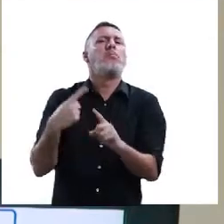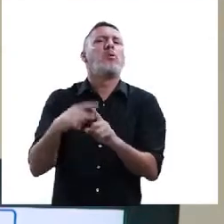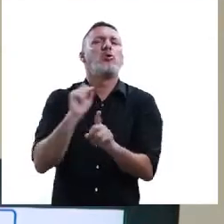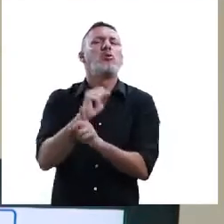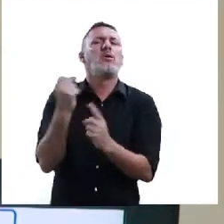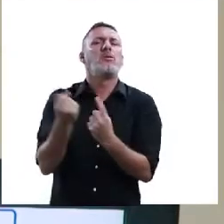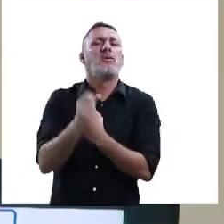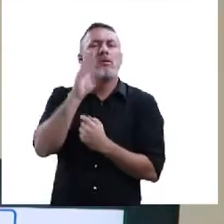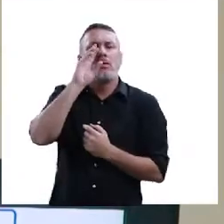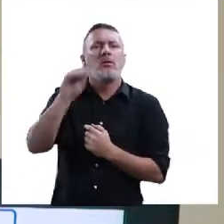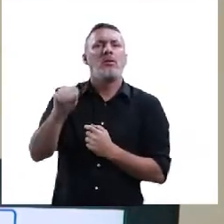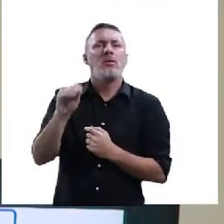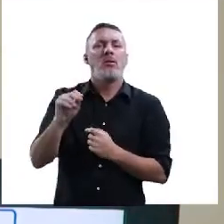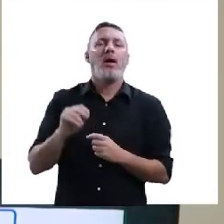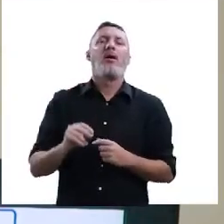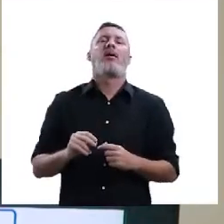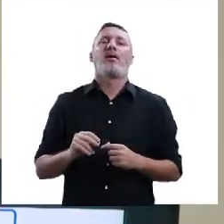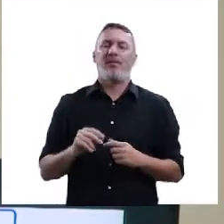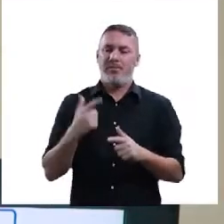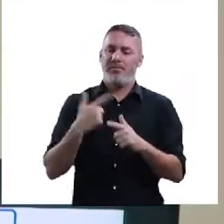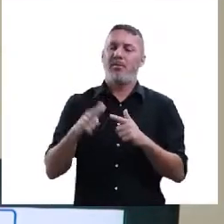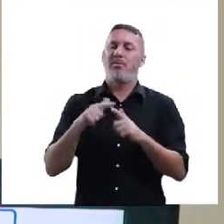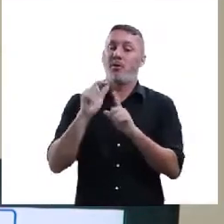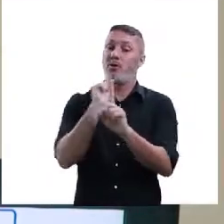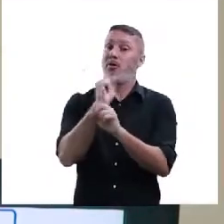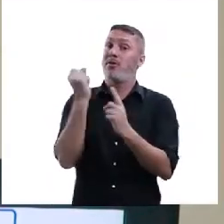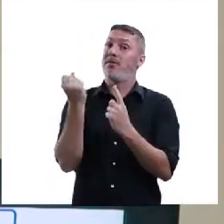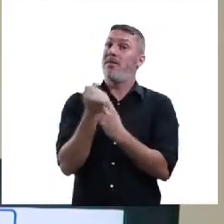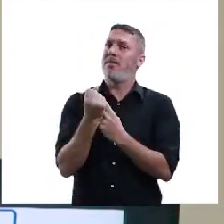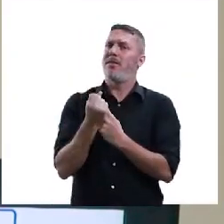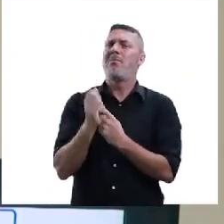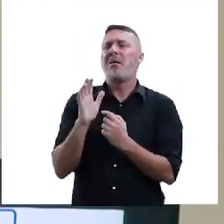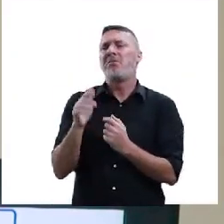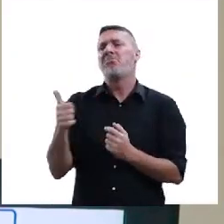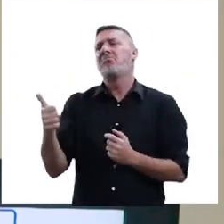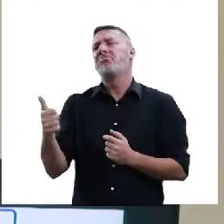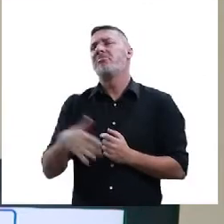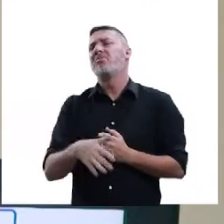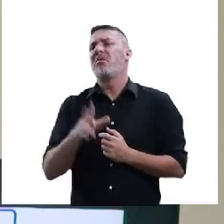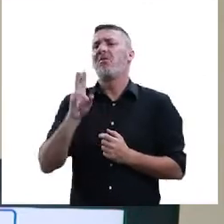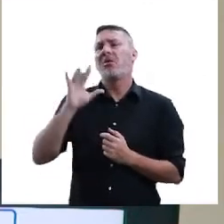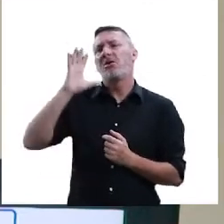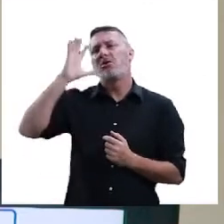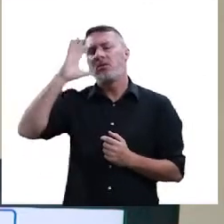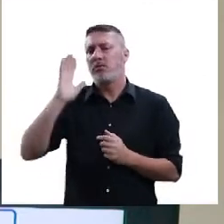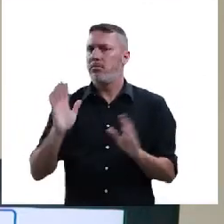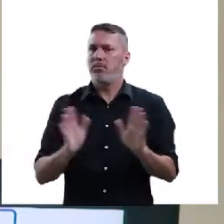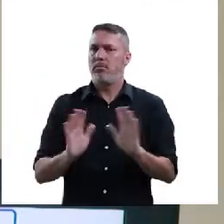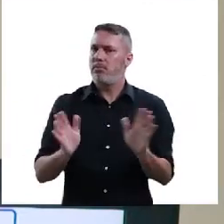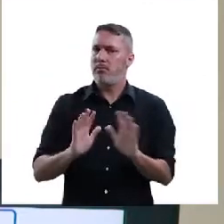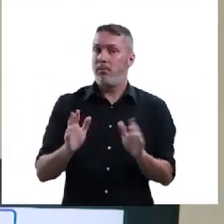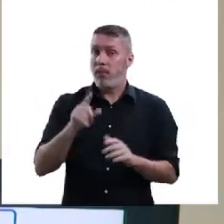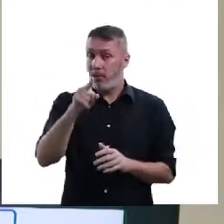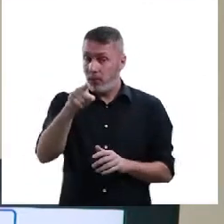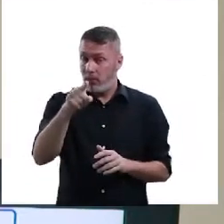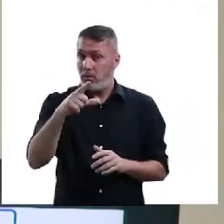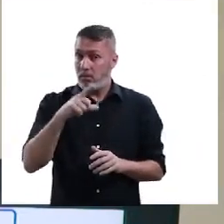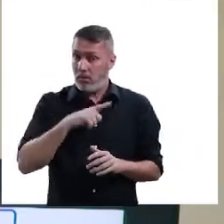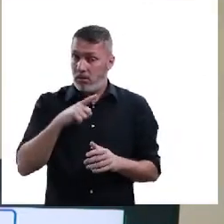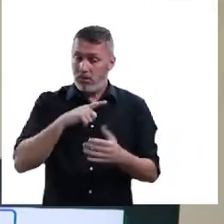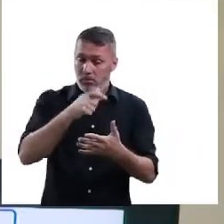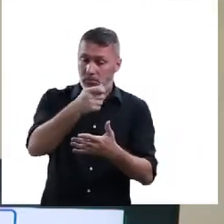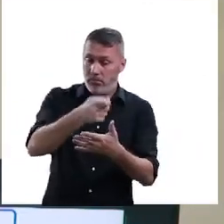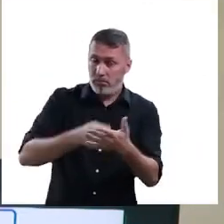Então, às vezes, é um problema, é um problema que está na nossa sociedade, mas a gente pensa, ah, é só um probleminha. Vamos